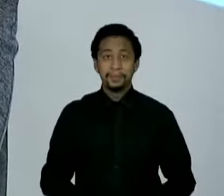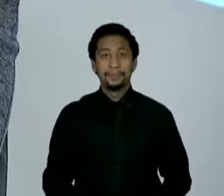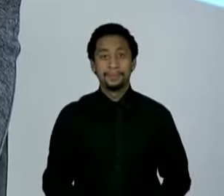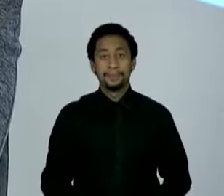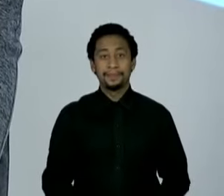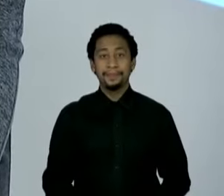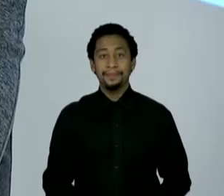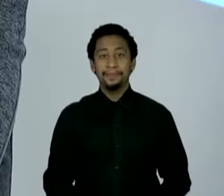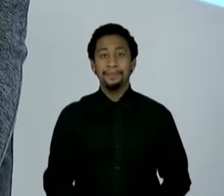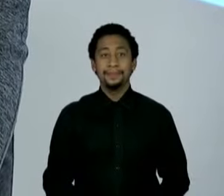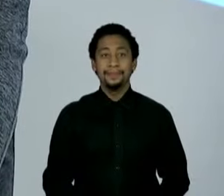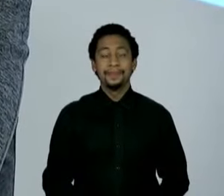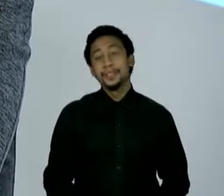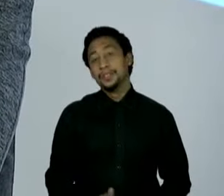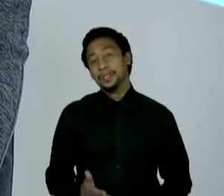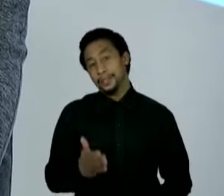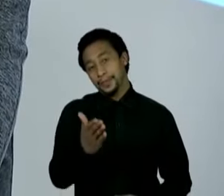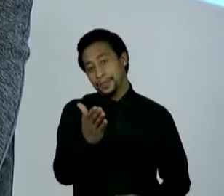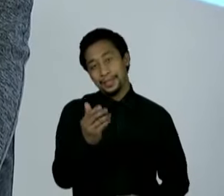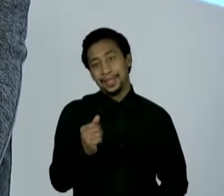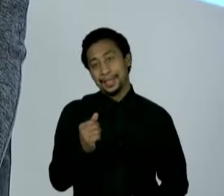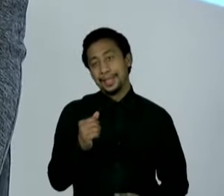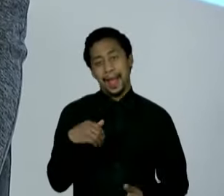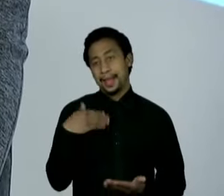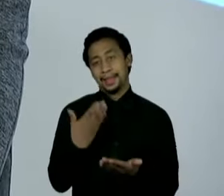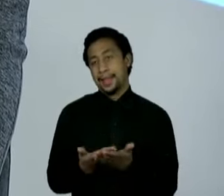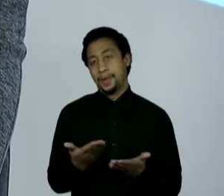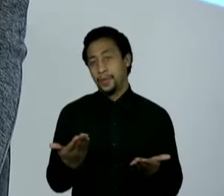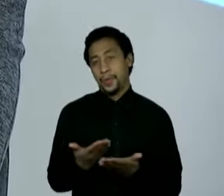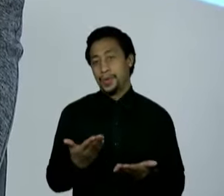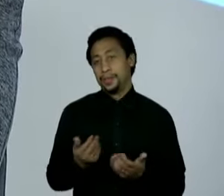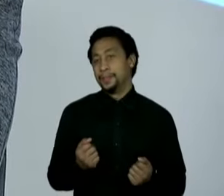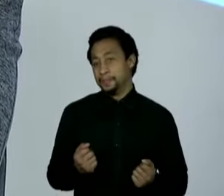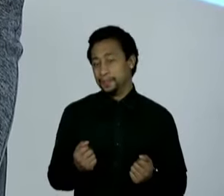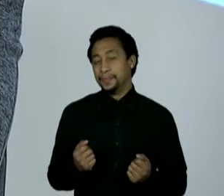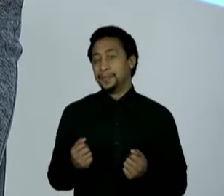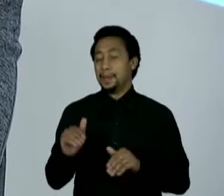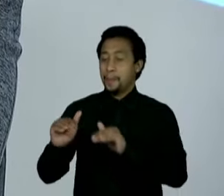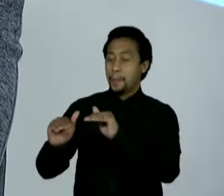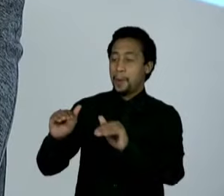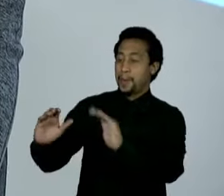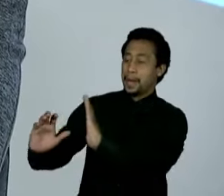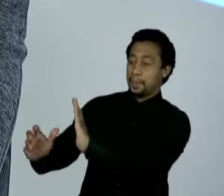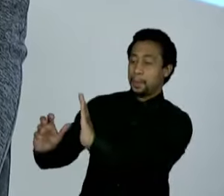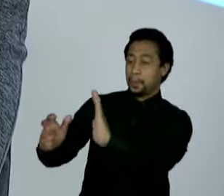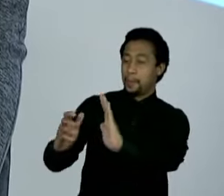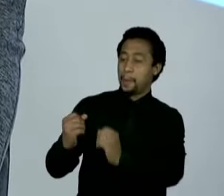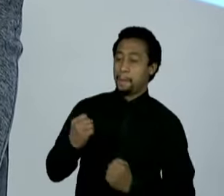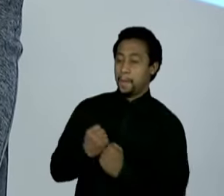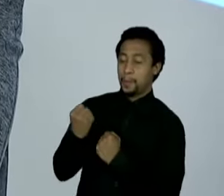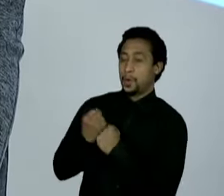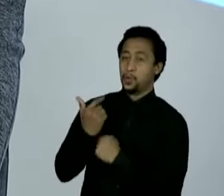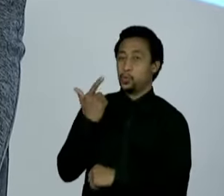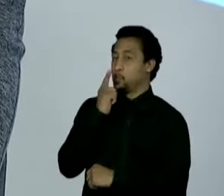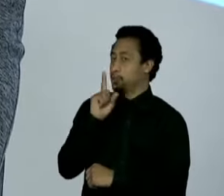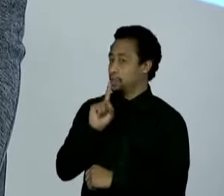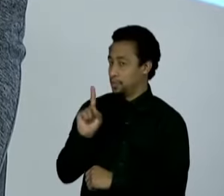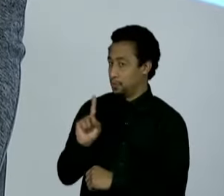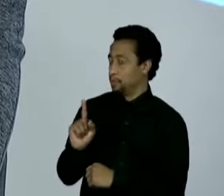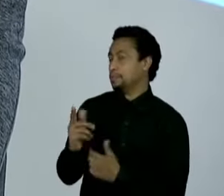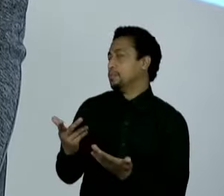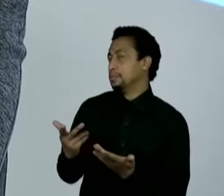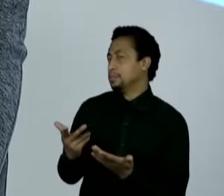não conseguiu aglutinar muitos apoios de muitos partidos em relação à sua candidatura. Isso não é um sinal para o eleitor,